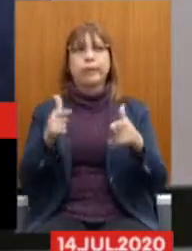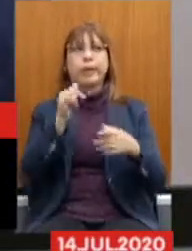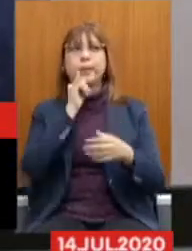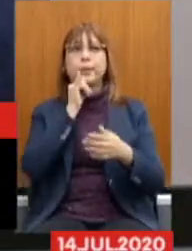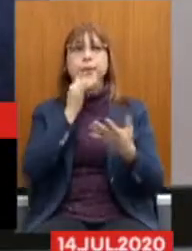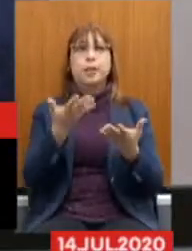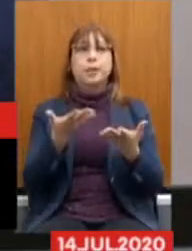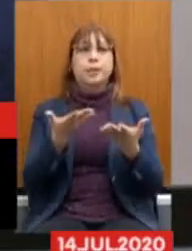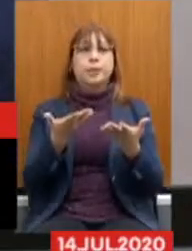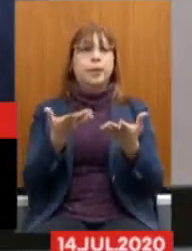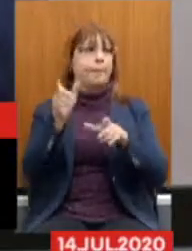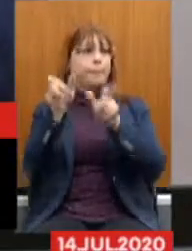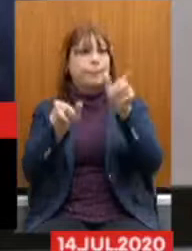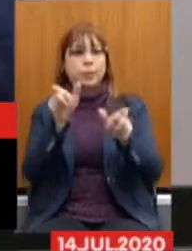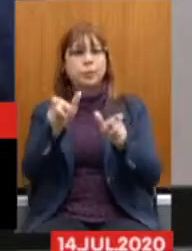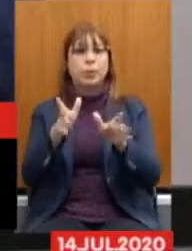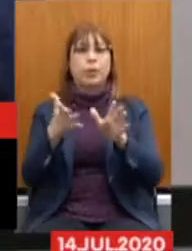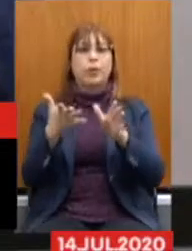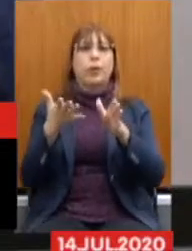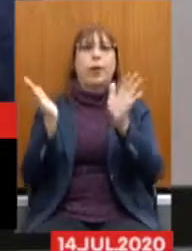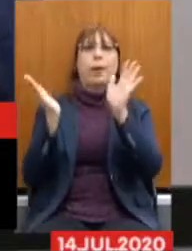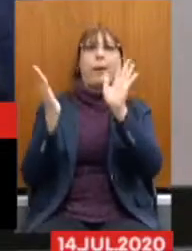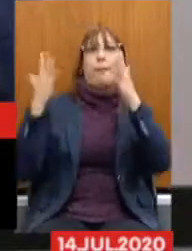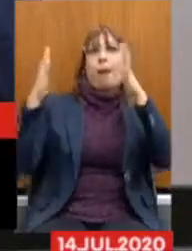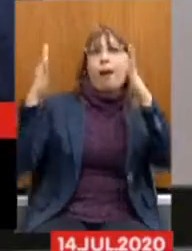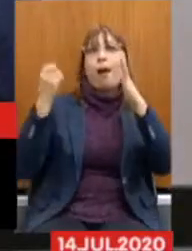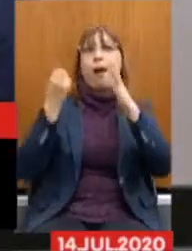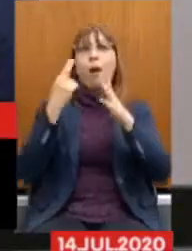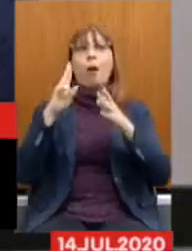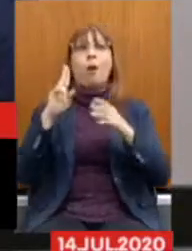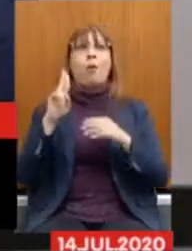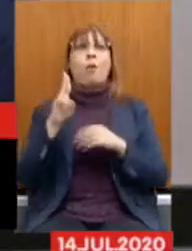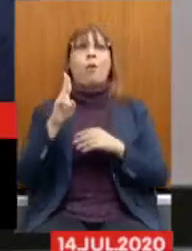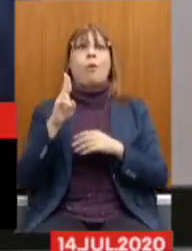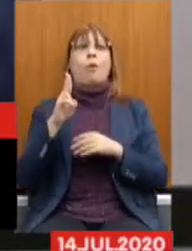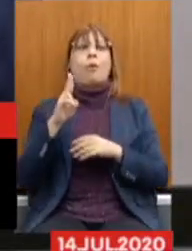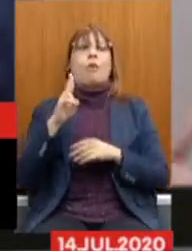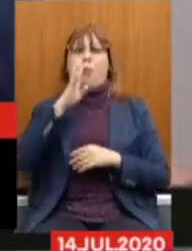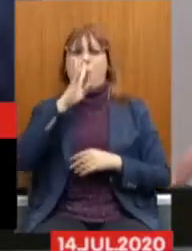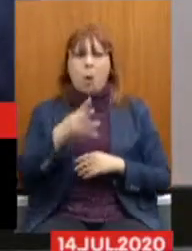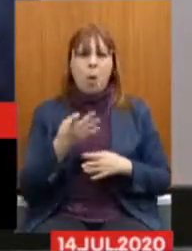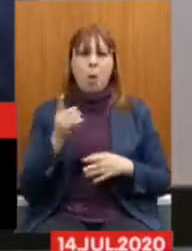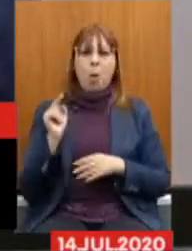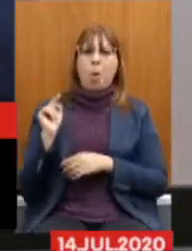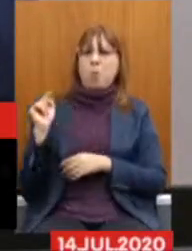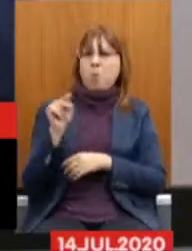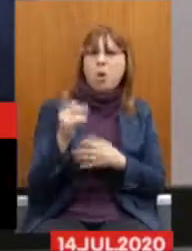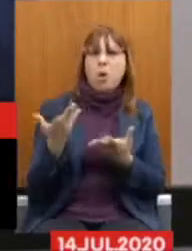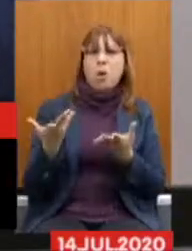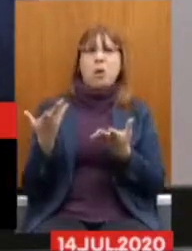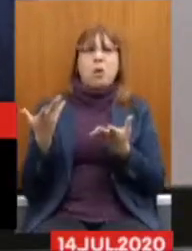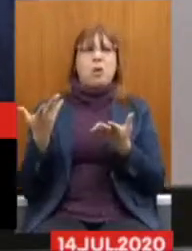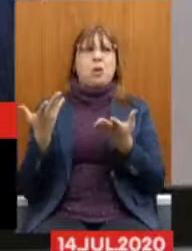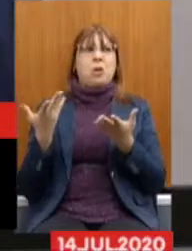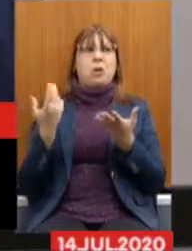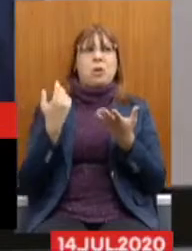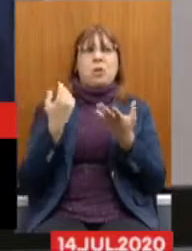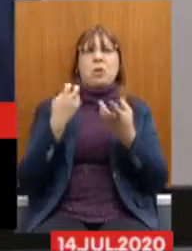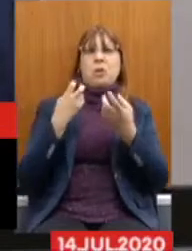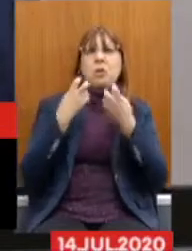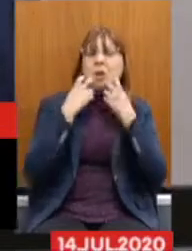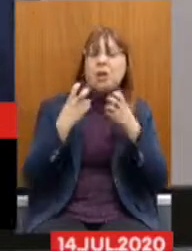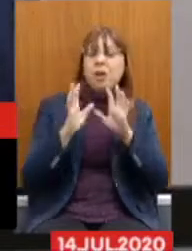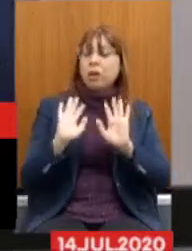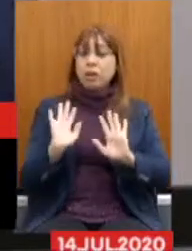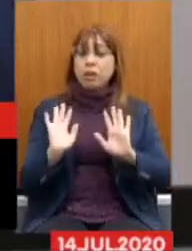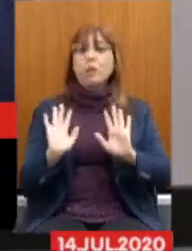aplaudindo, vaiando, criticando, jogando. Mas nós vamos ter o pensamento